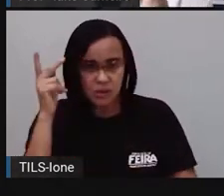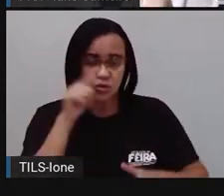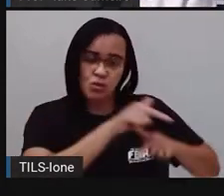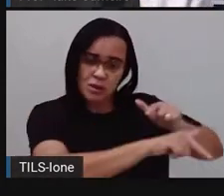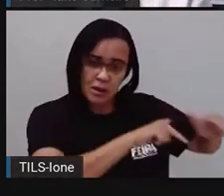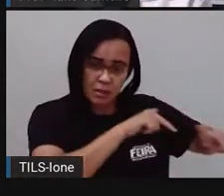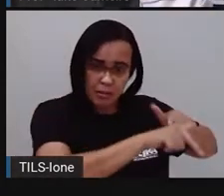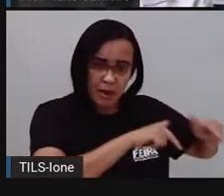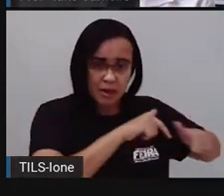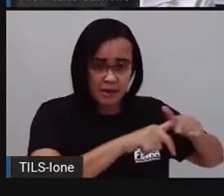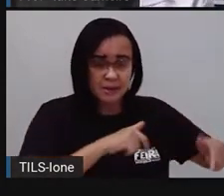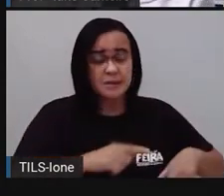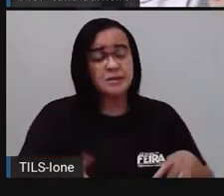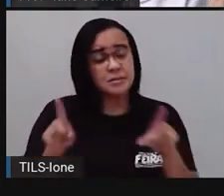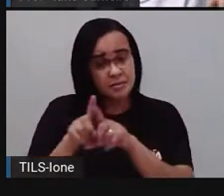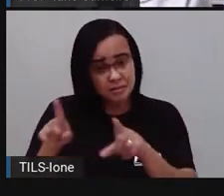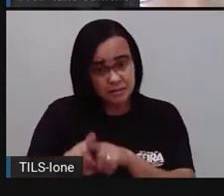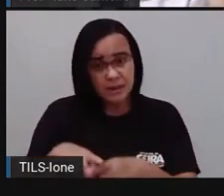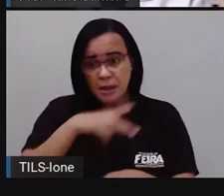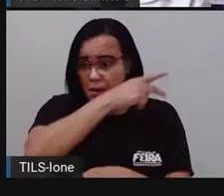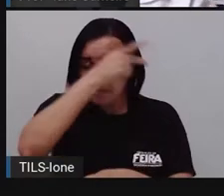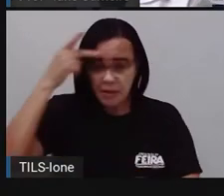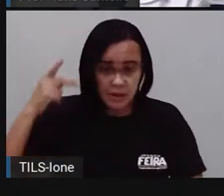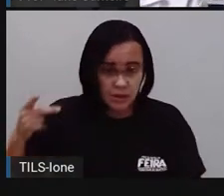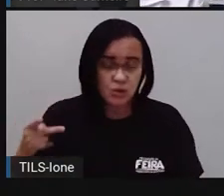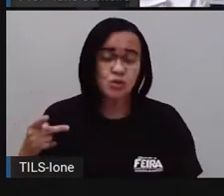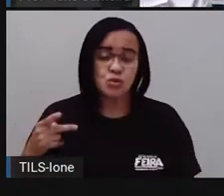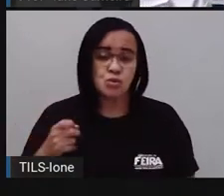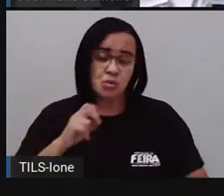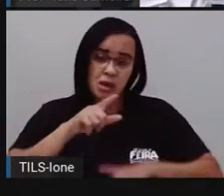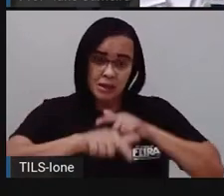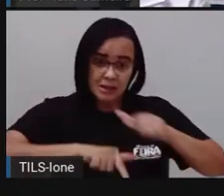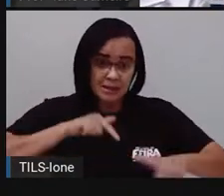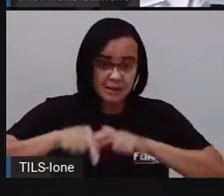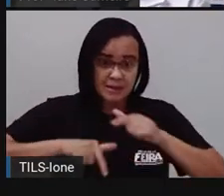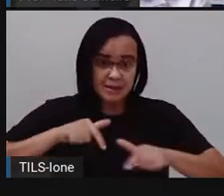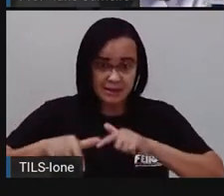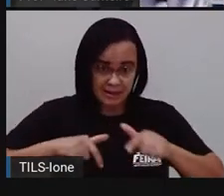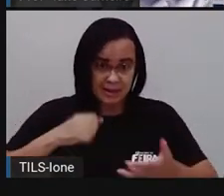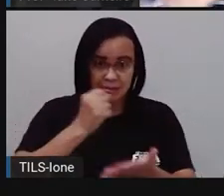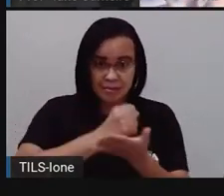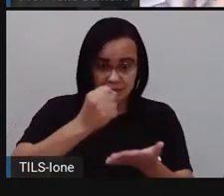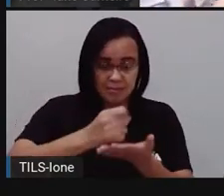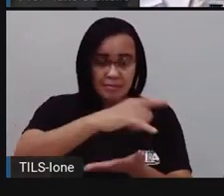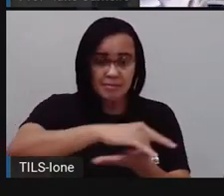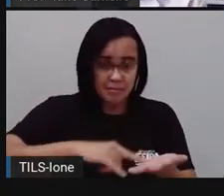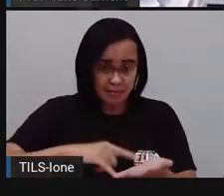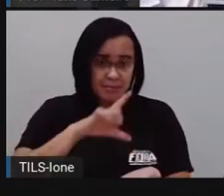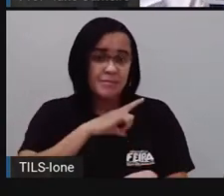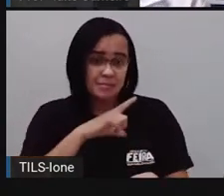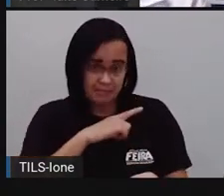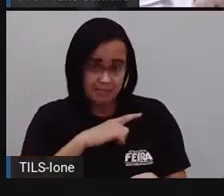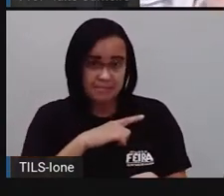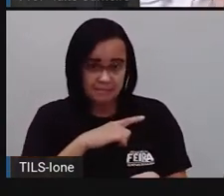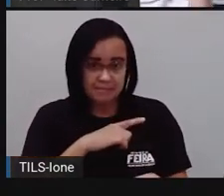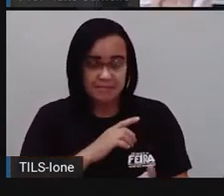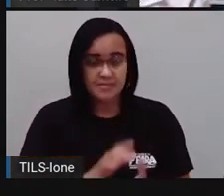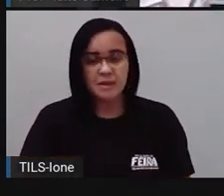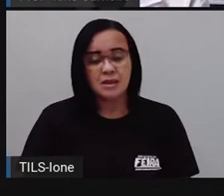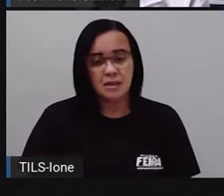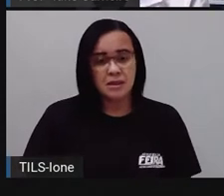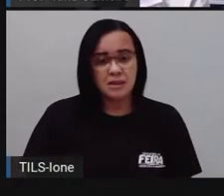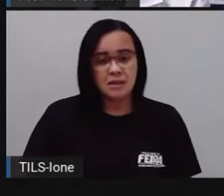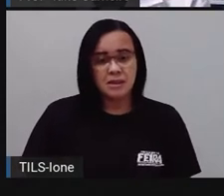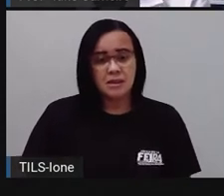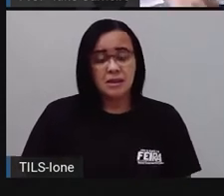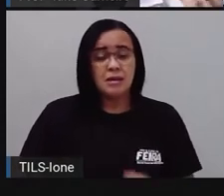empregadores, as pessoas que são os empregados, né? E a gente tem essa diversidade toda aí que a Capró falou, né? E aí,